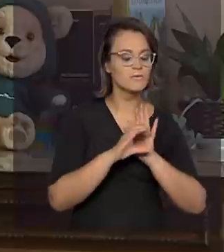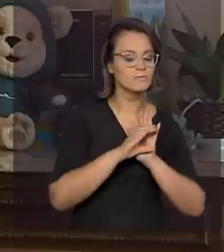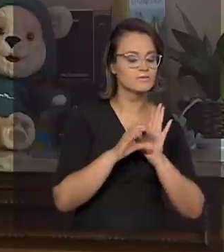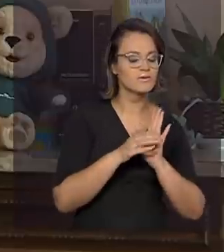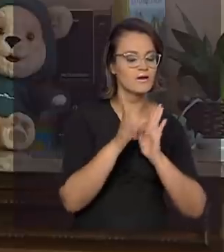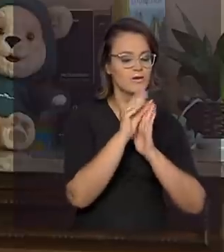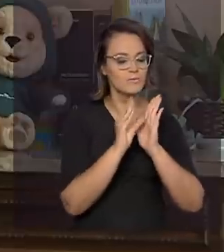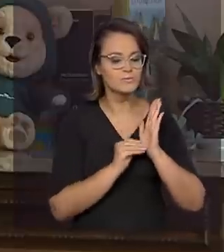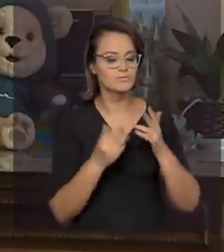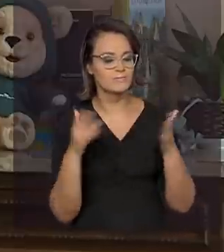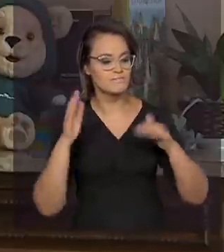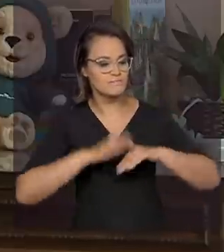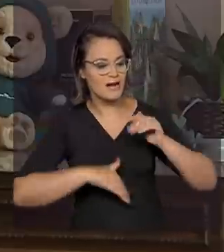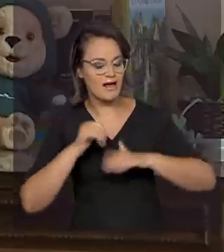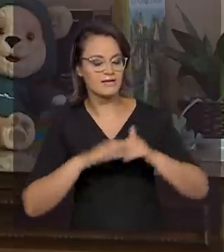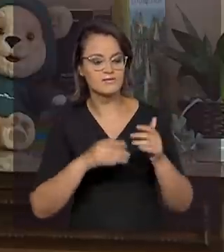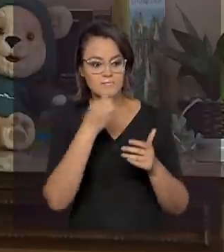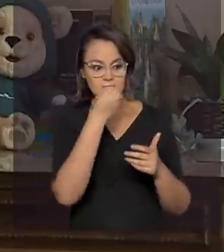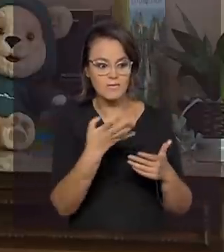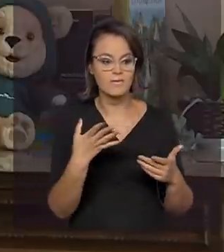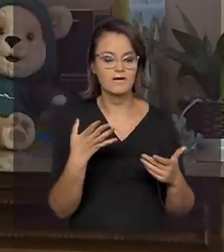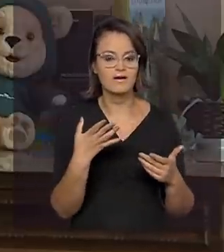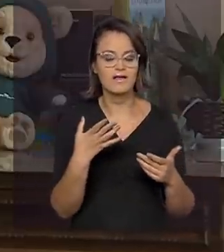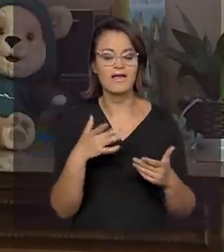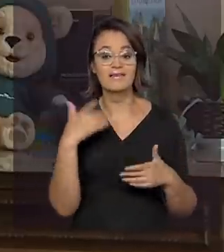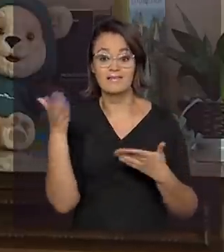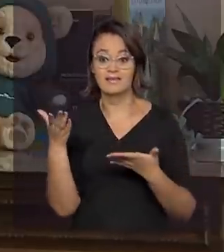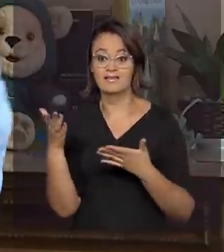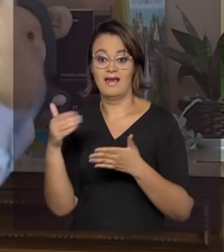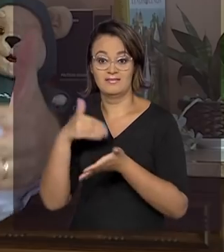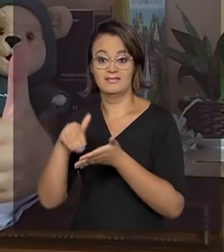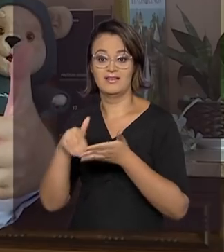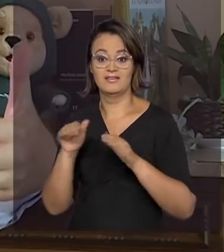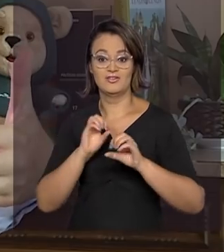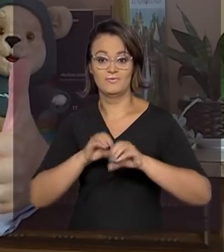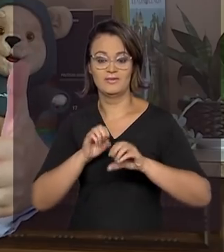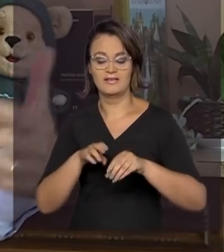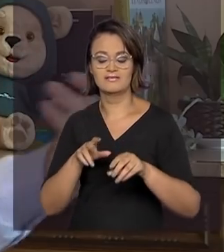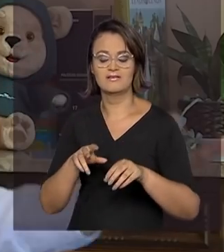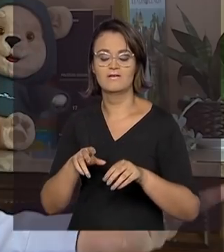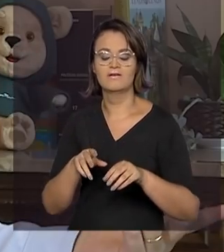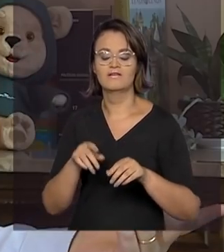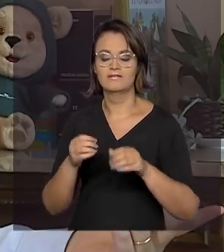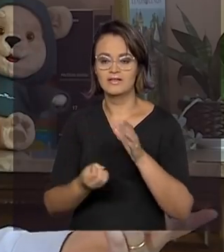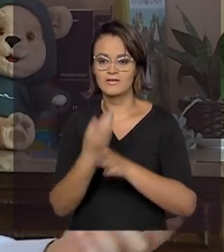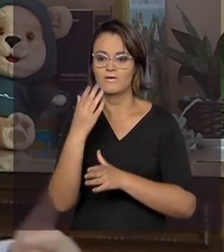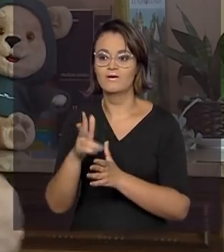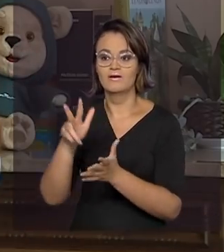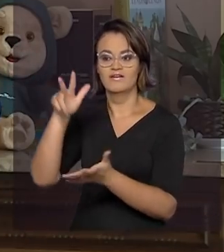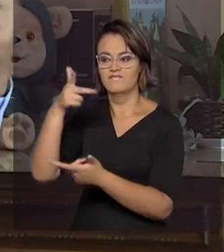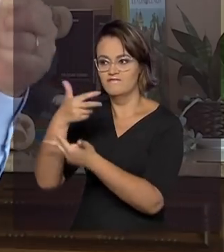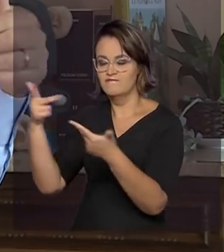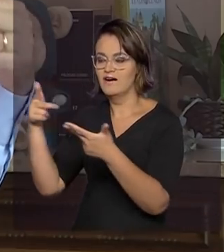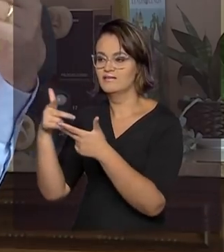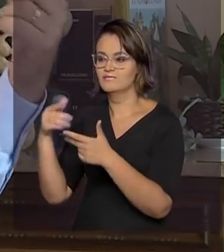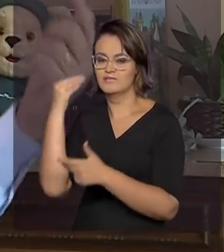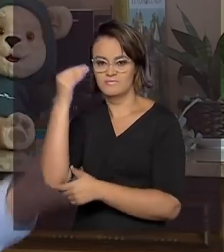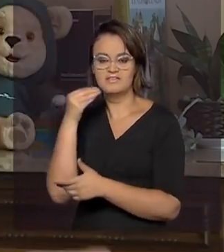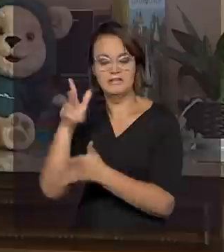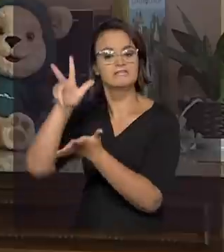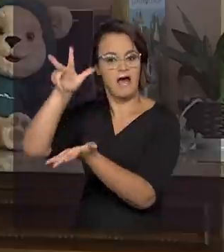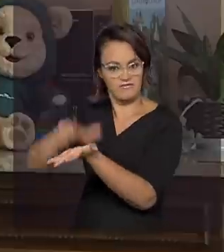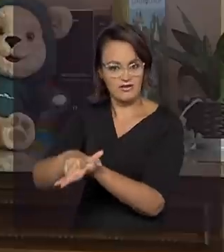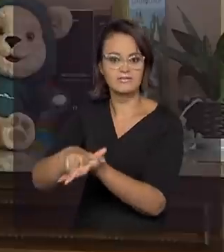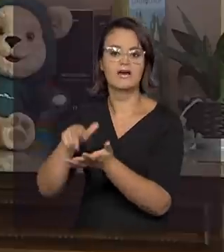prático e esse curso foi elaborado pela Secretaria de Alfabetização, chancelado por mais de 20 especialistas e inspirado numa